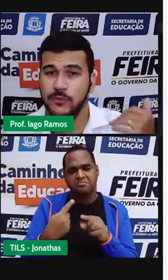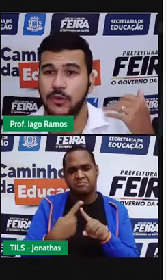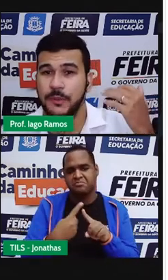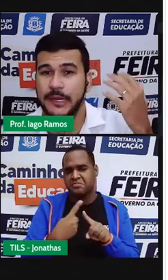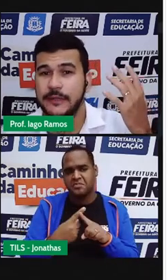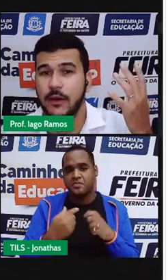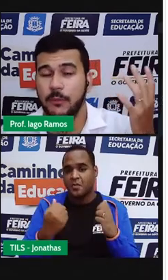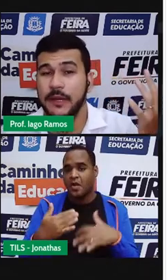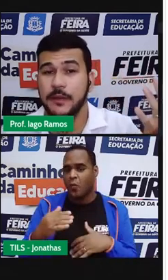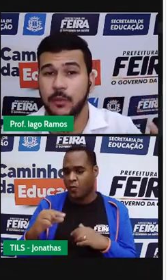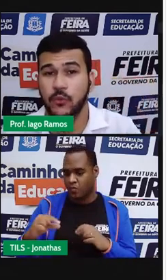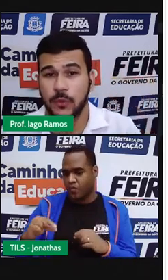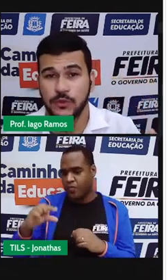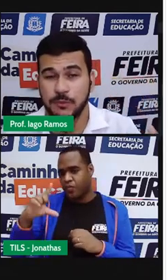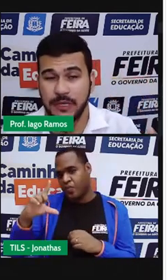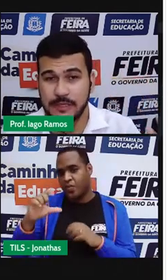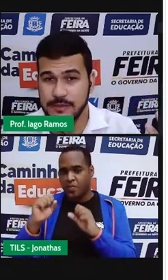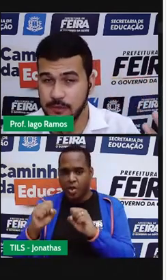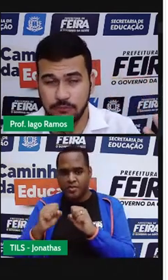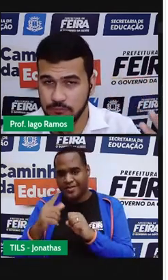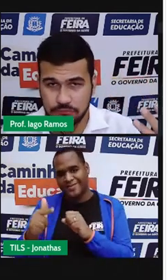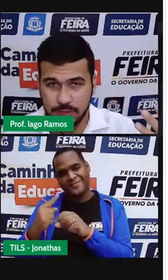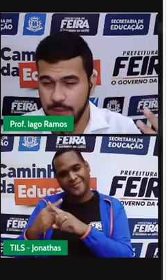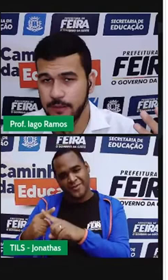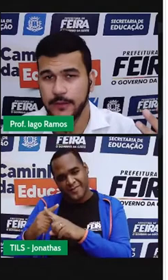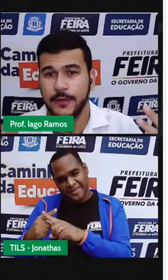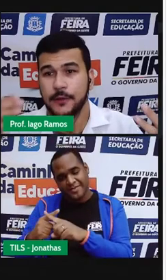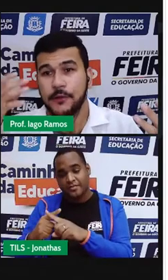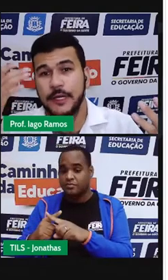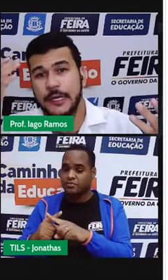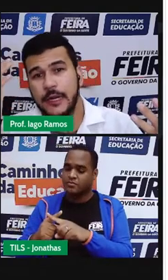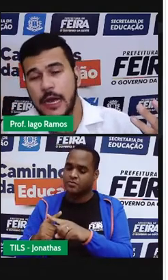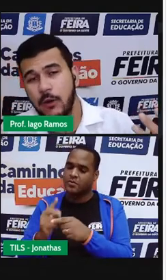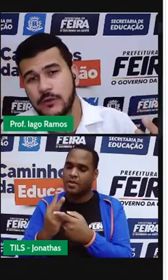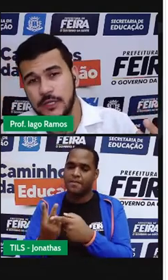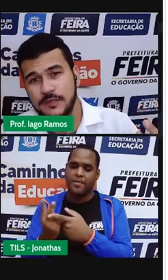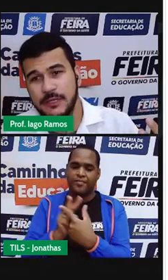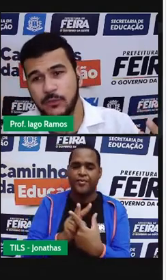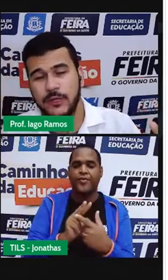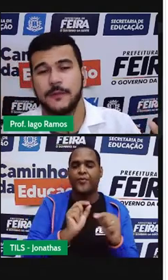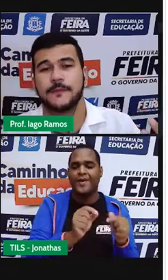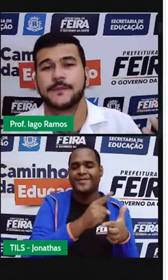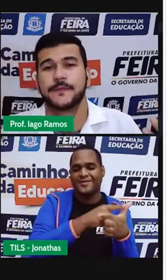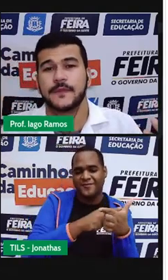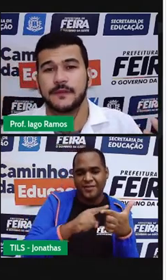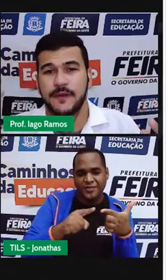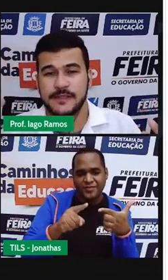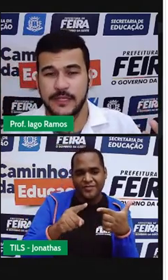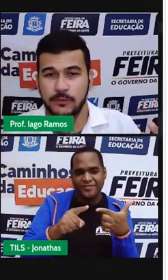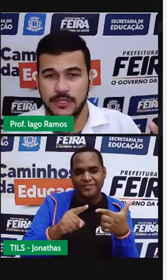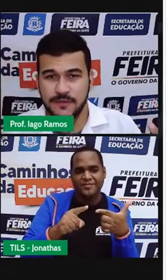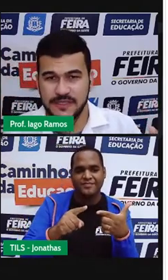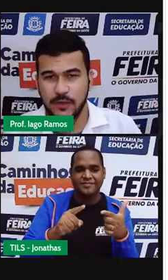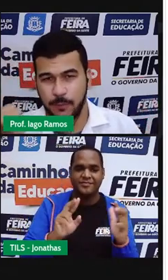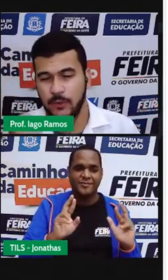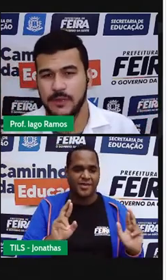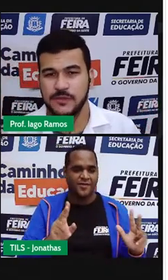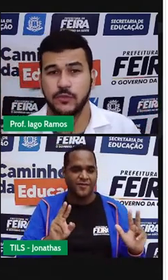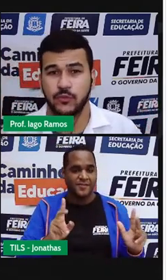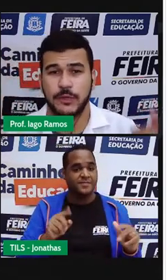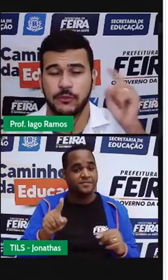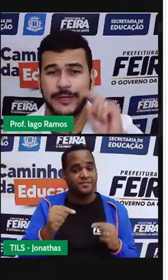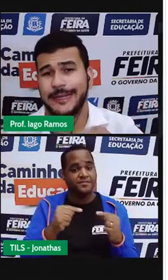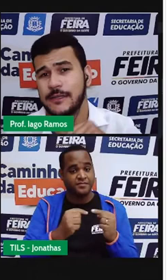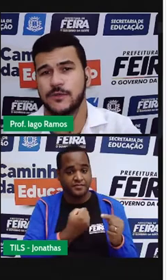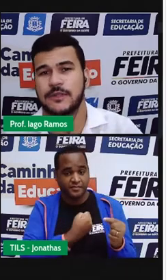que quando uma aumenta, aumenta por uma multiplicação, né? E a outra diminui fazendo a divisão pelo